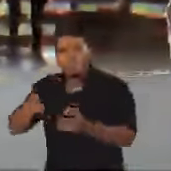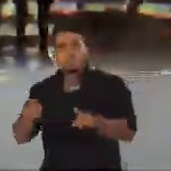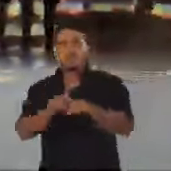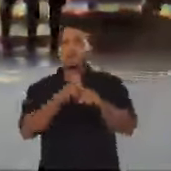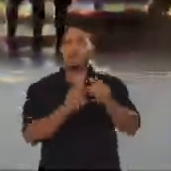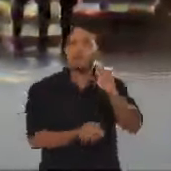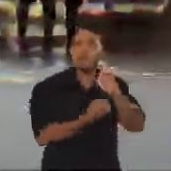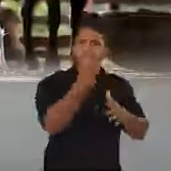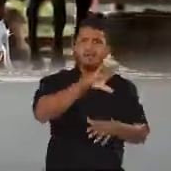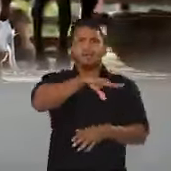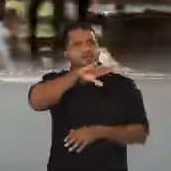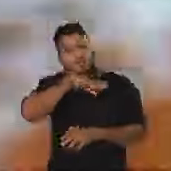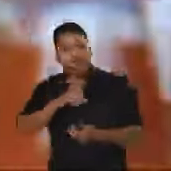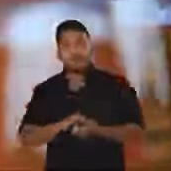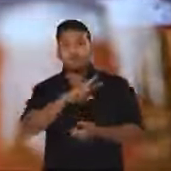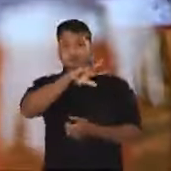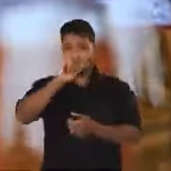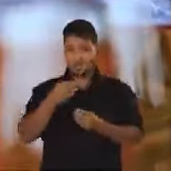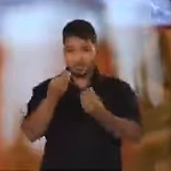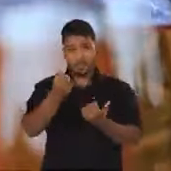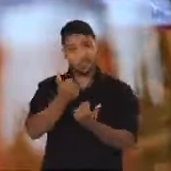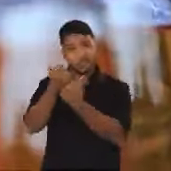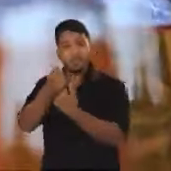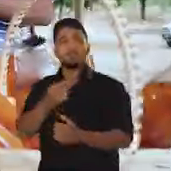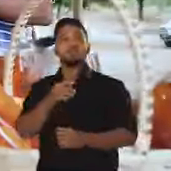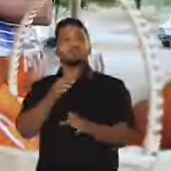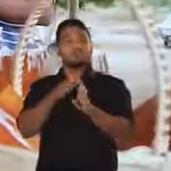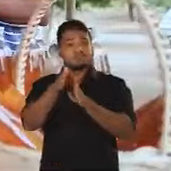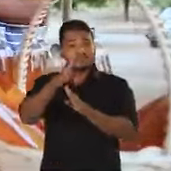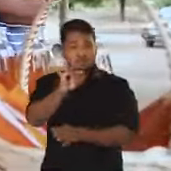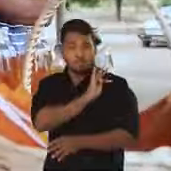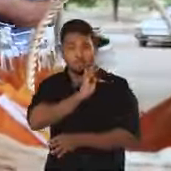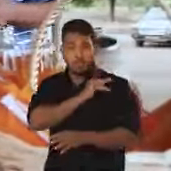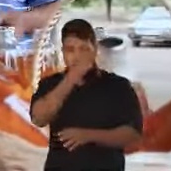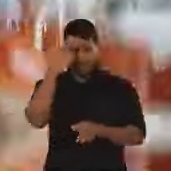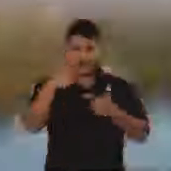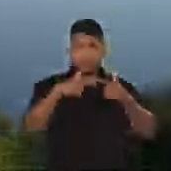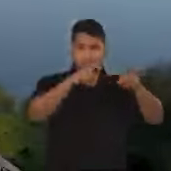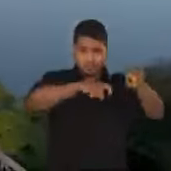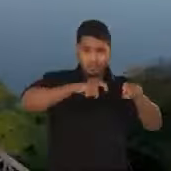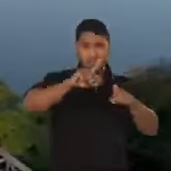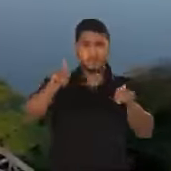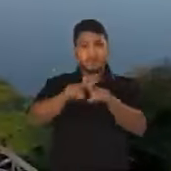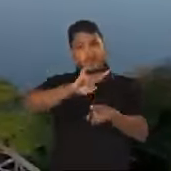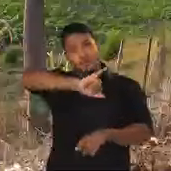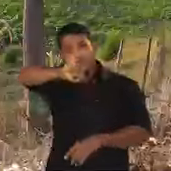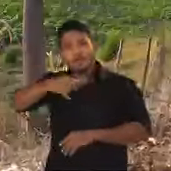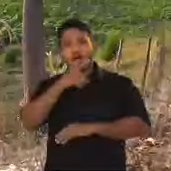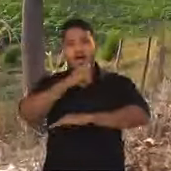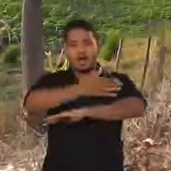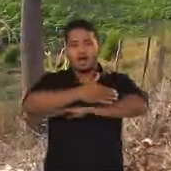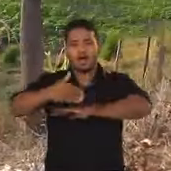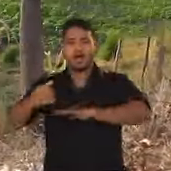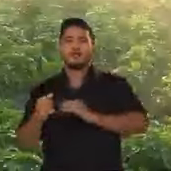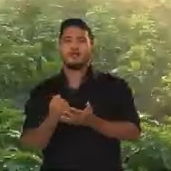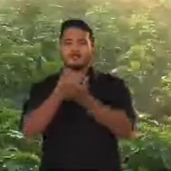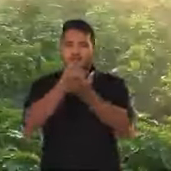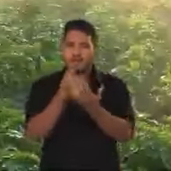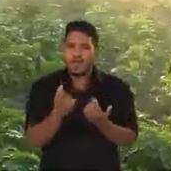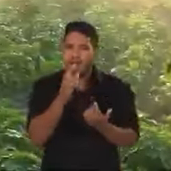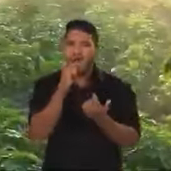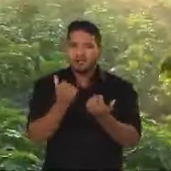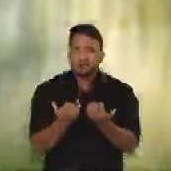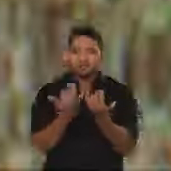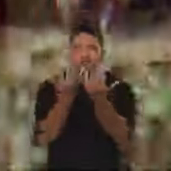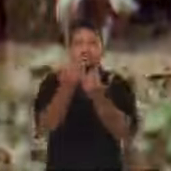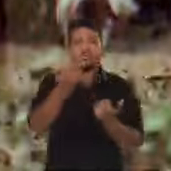criação de pequenos animais. Vai garantir orientação técnica para o produtor. Vai aproveitar as margens dos rios para irrigação.